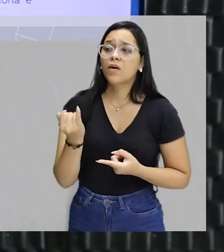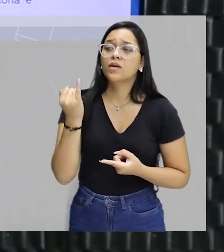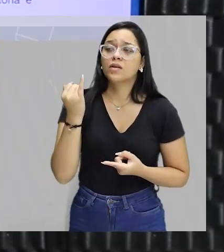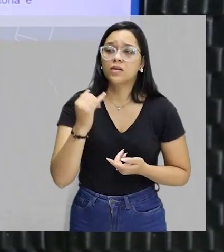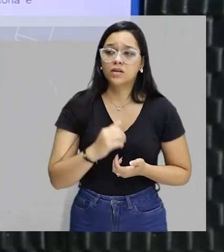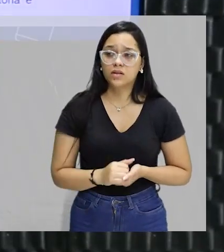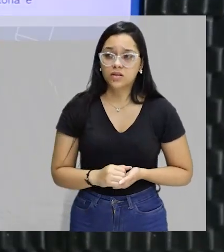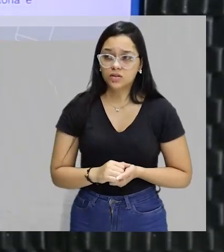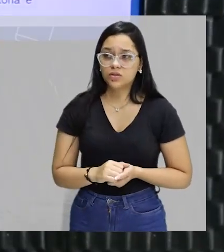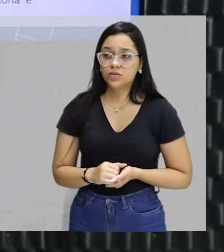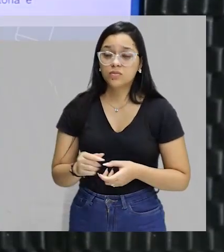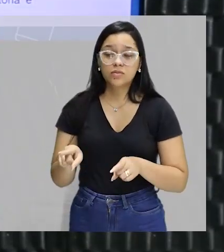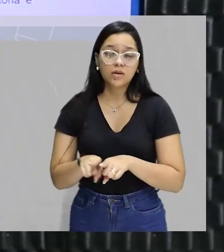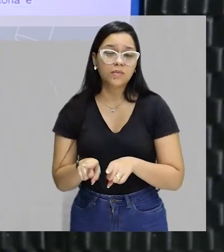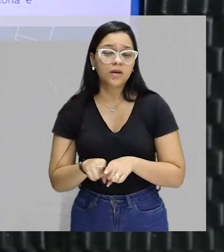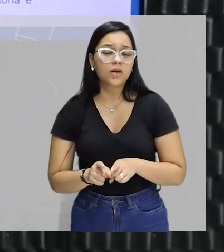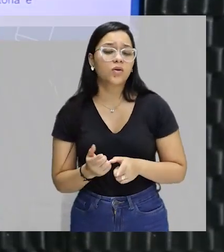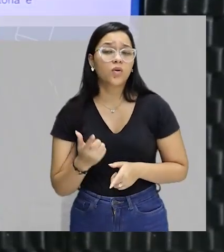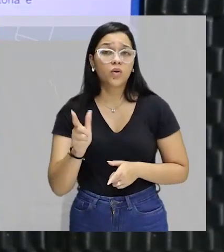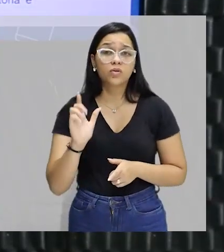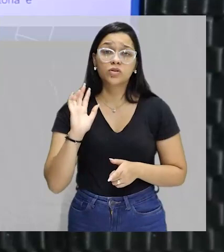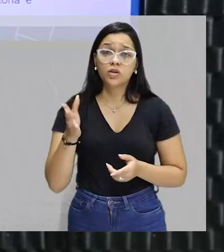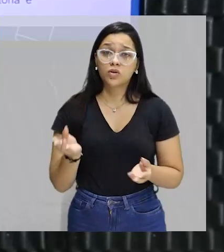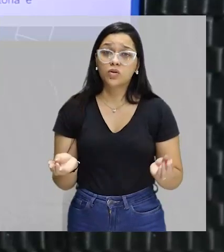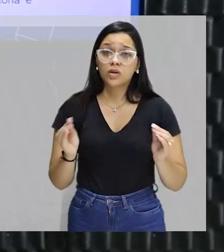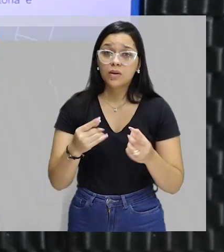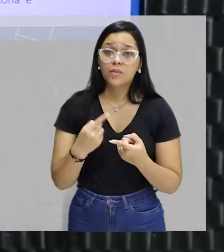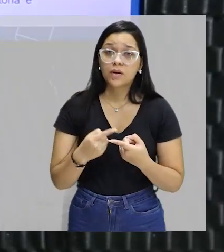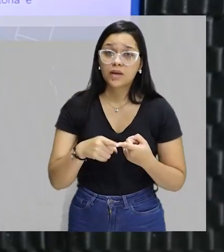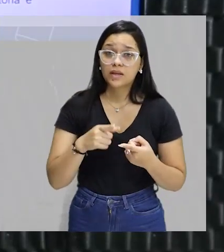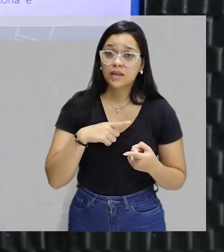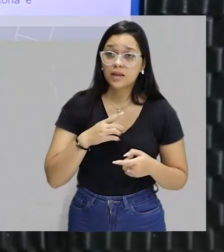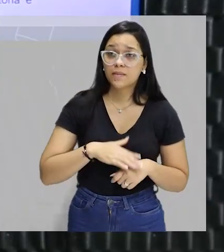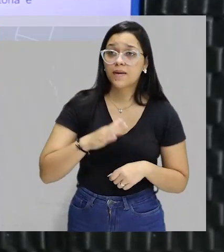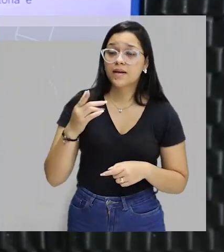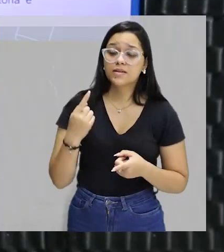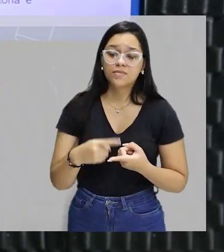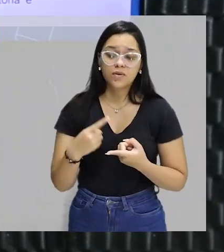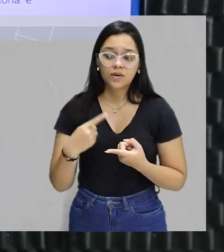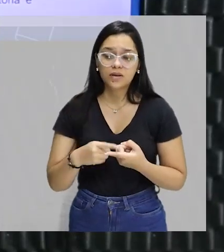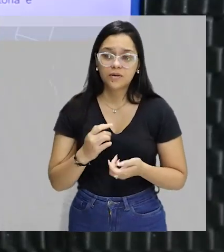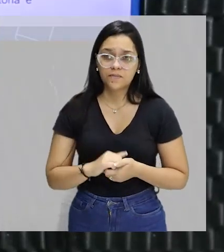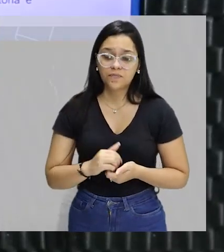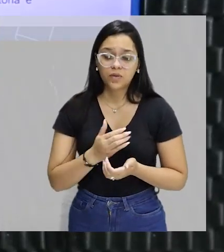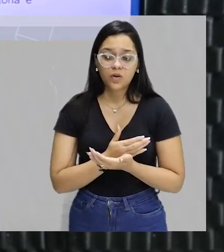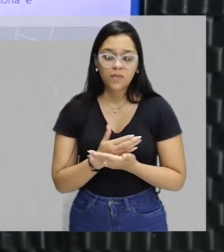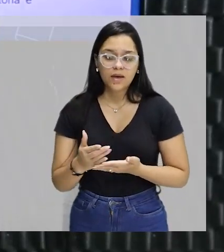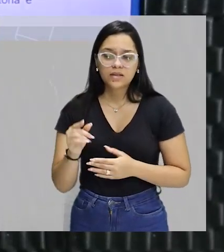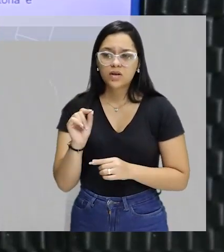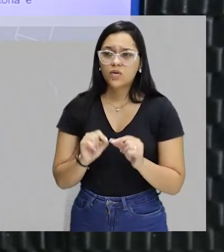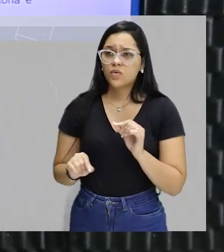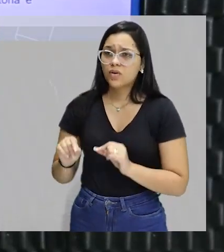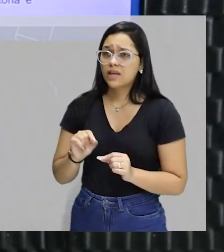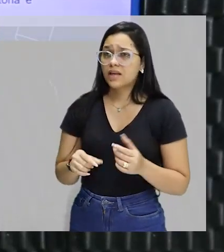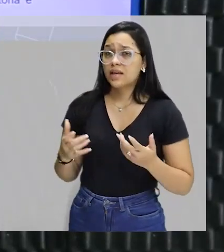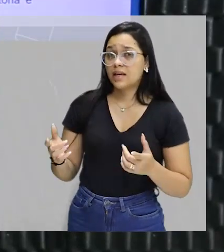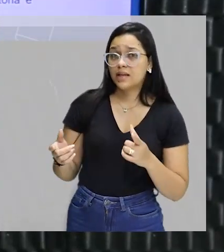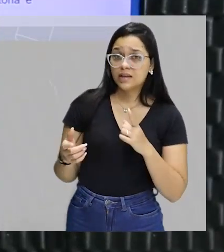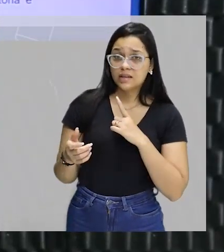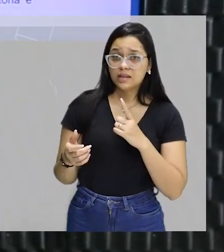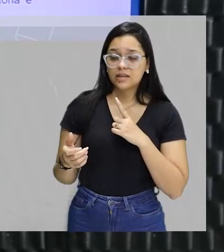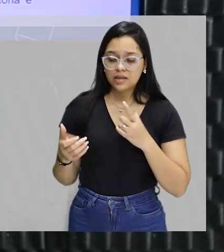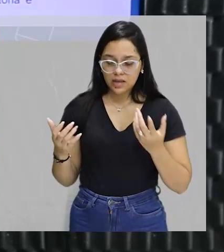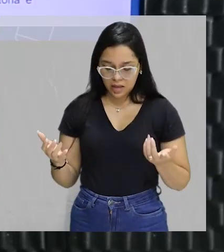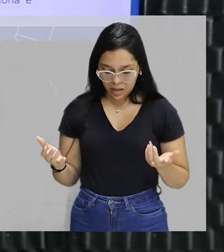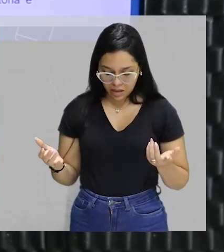literatura dramatúrgica brasileira, entre outros? Eu coloquei entre outros porque existem mais. Por quê? Ele começa primeiro sendo um